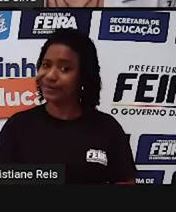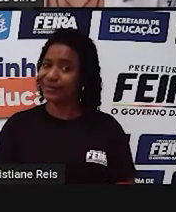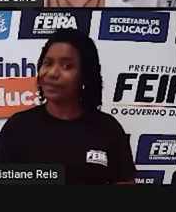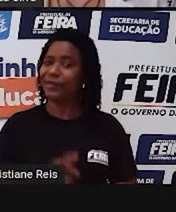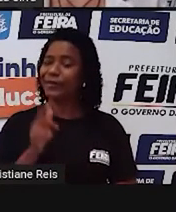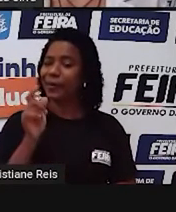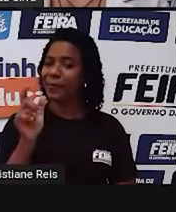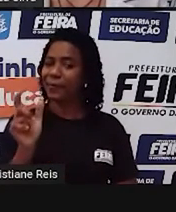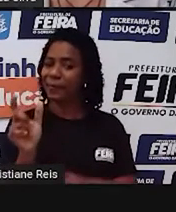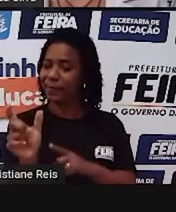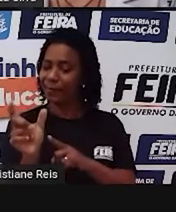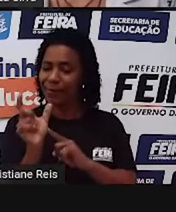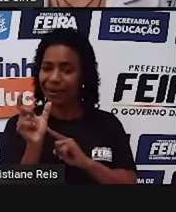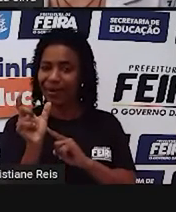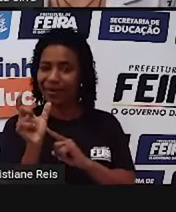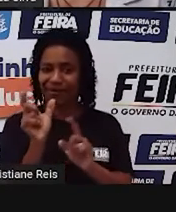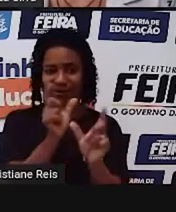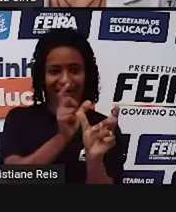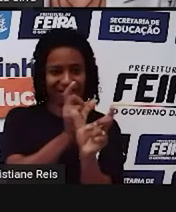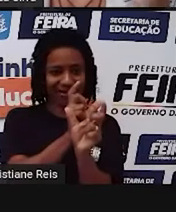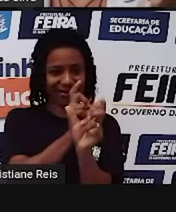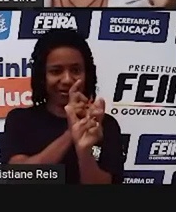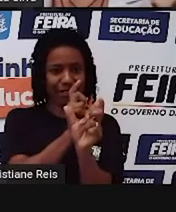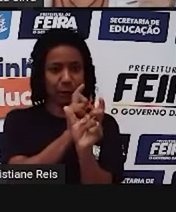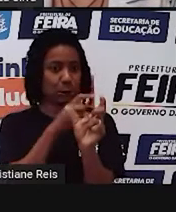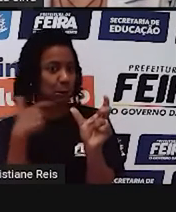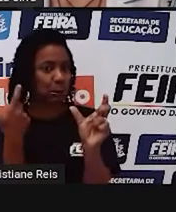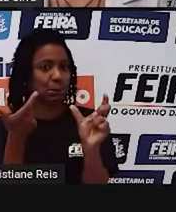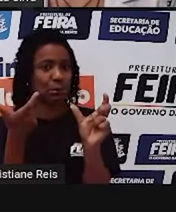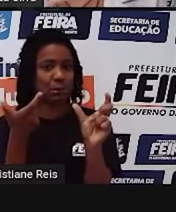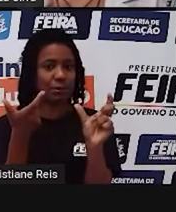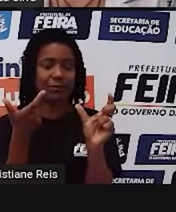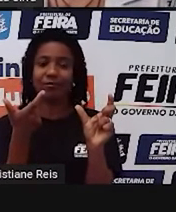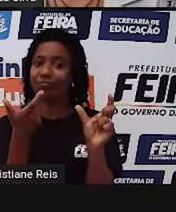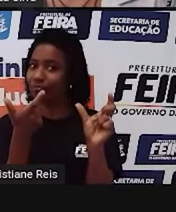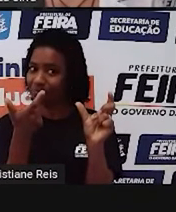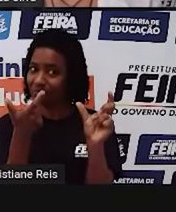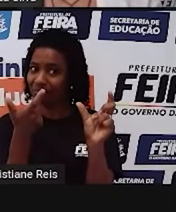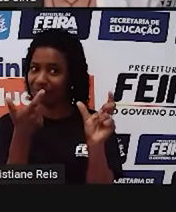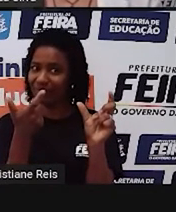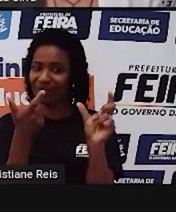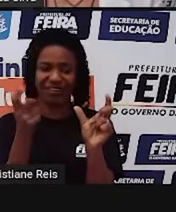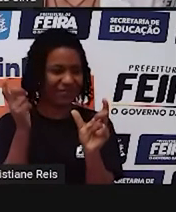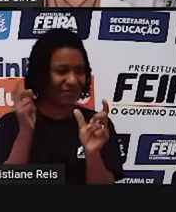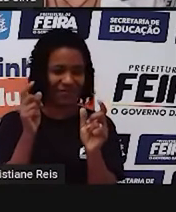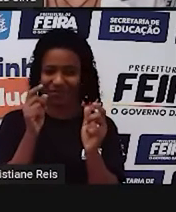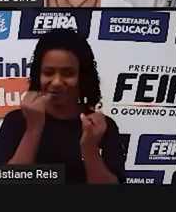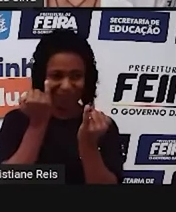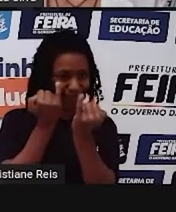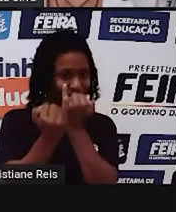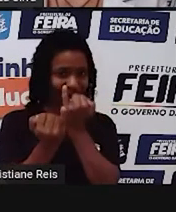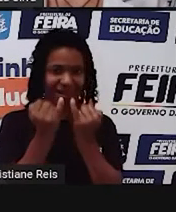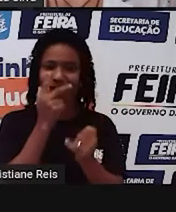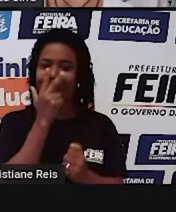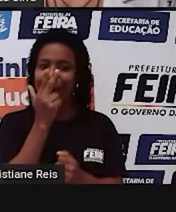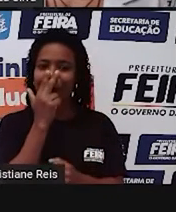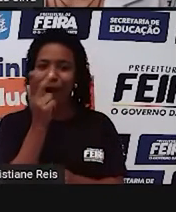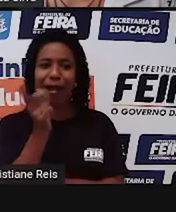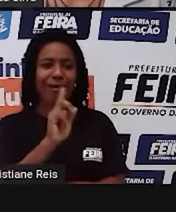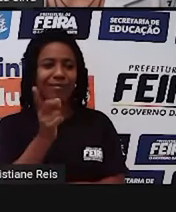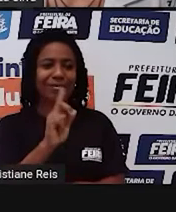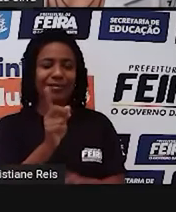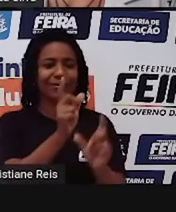que a gente chama de false friends. Lembra que no início eu joguei esse questionamento para vocês? False